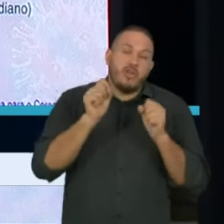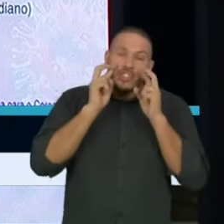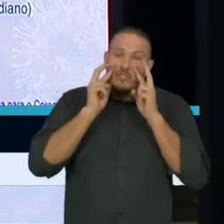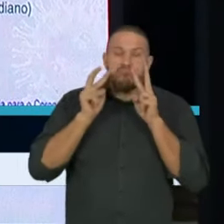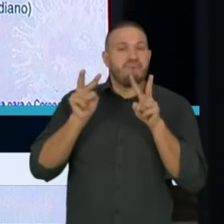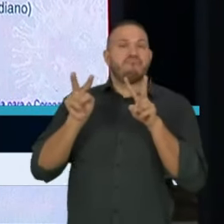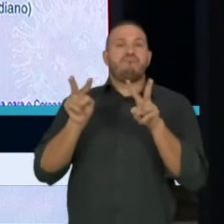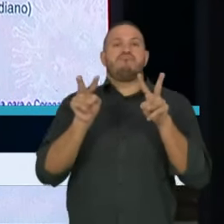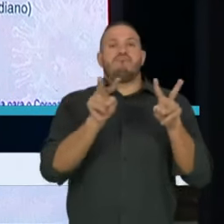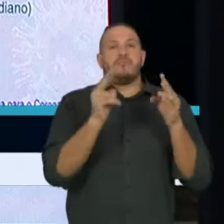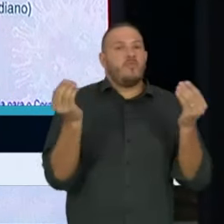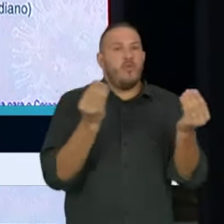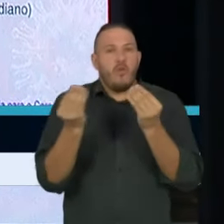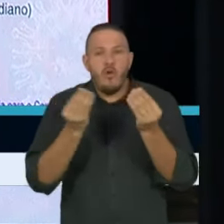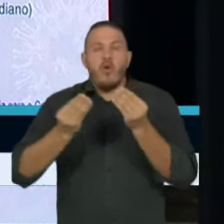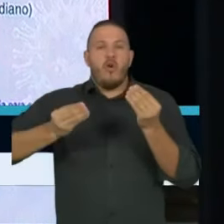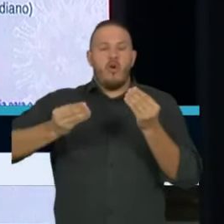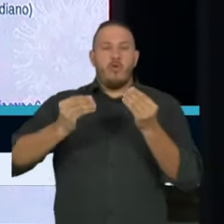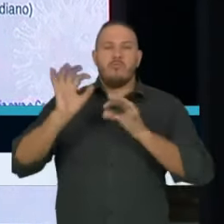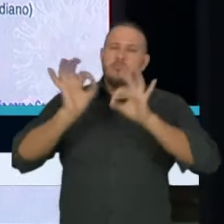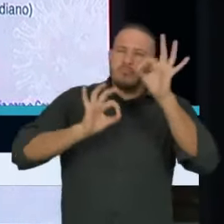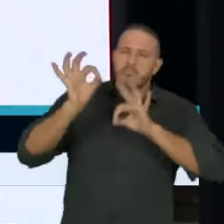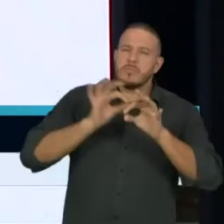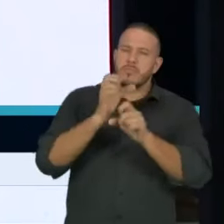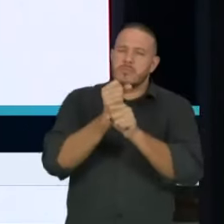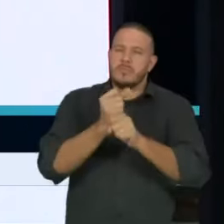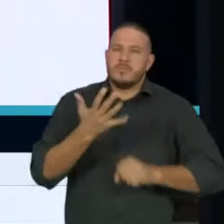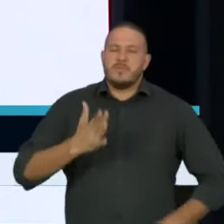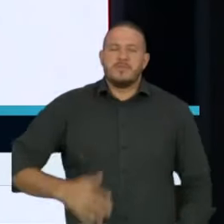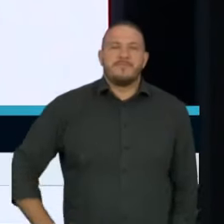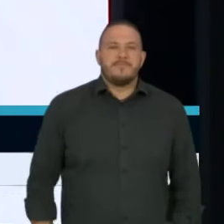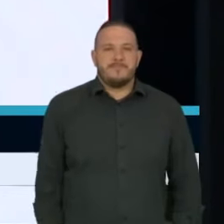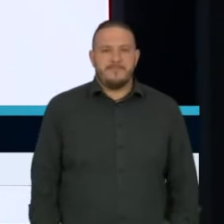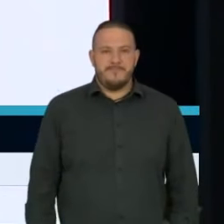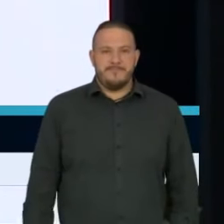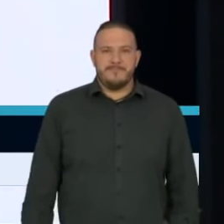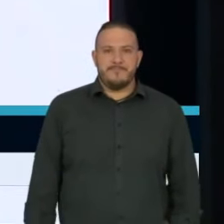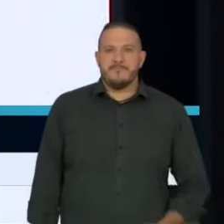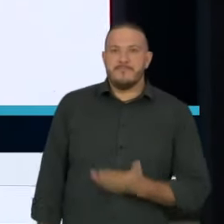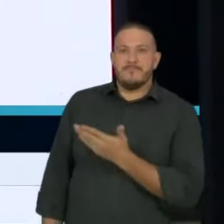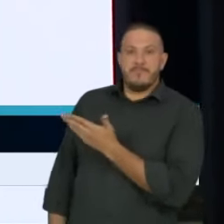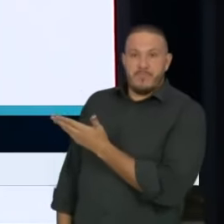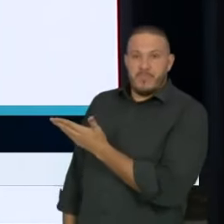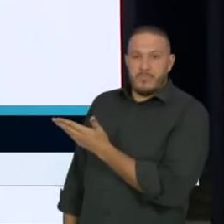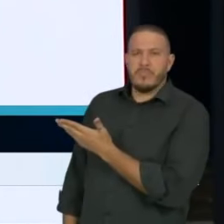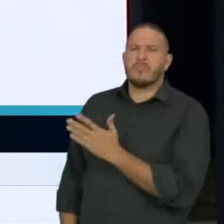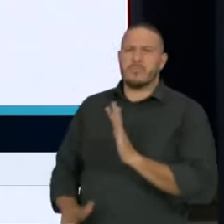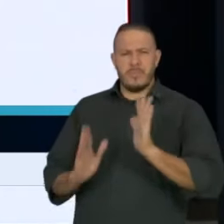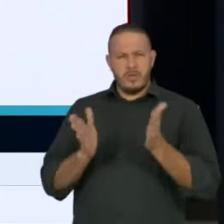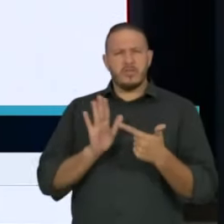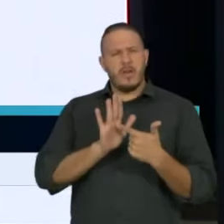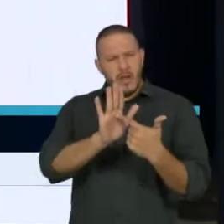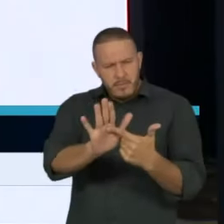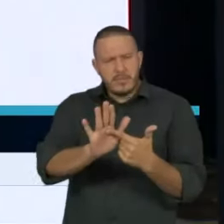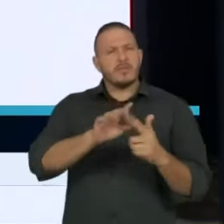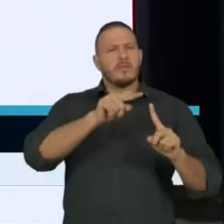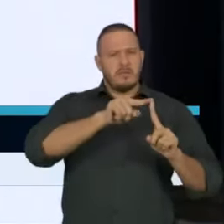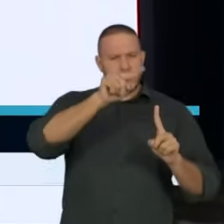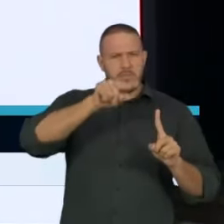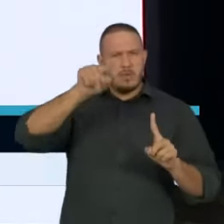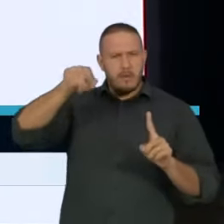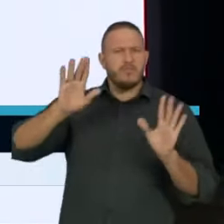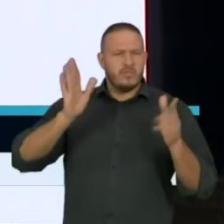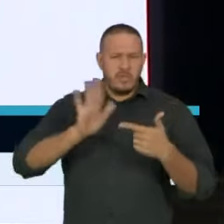cenários e fazer uma projeção. Próximo. Essa é uma curva que eu já apresentei, é um gráfico que já apresentei